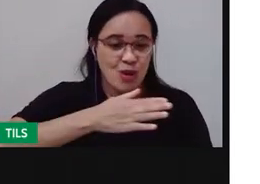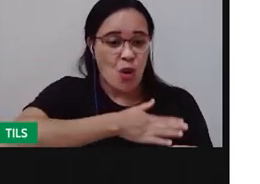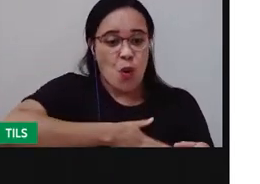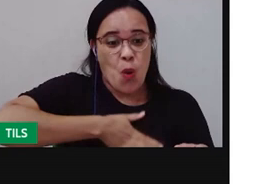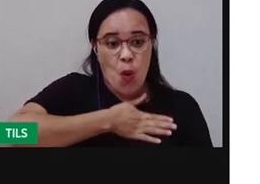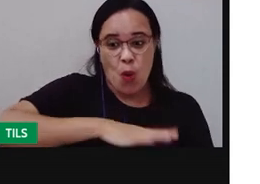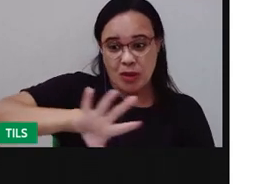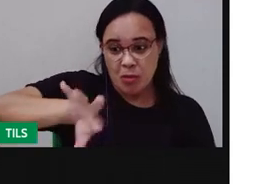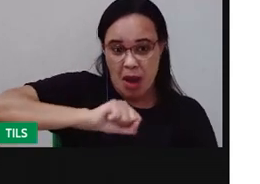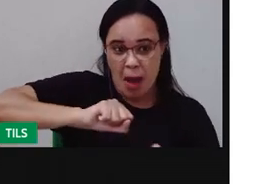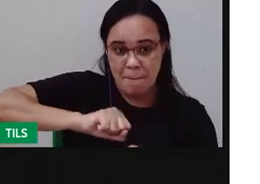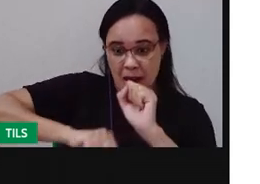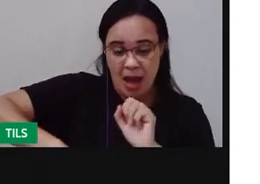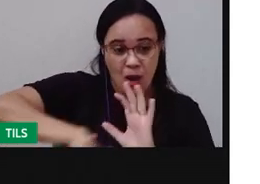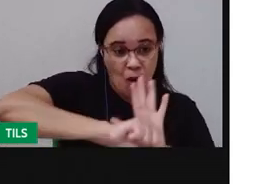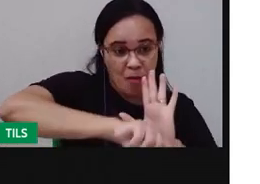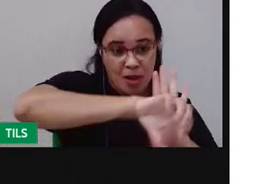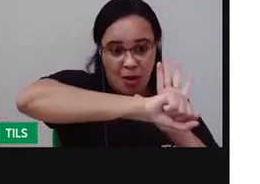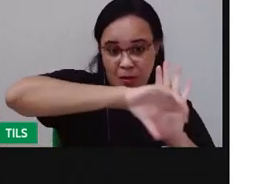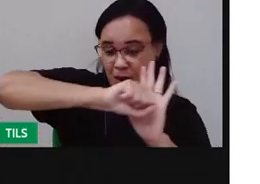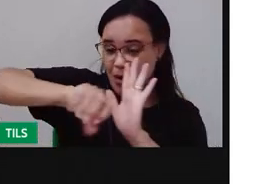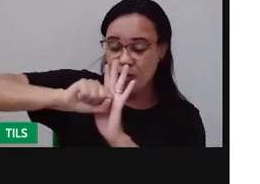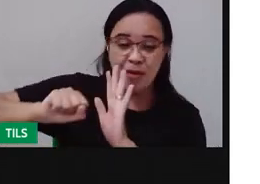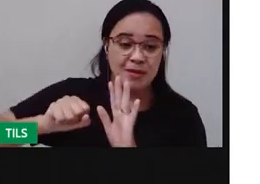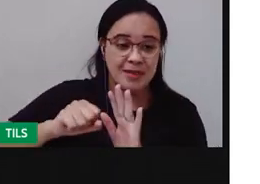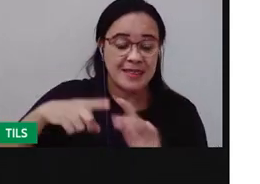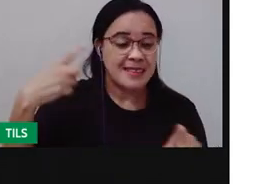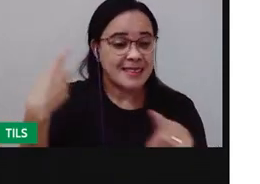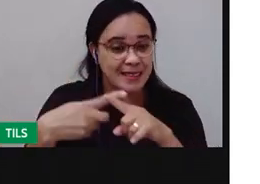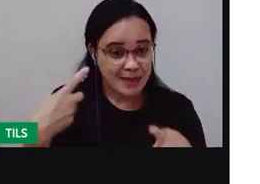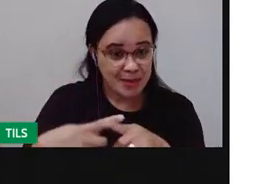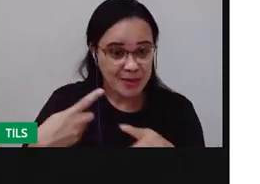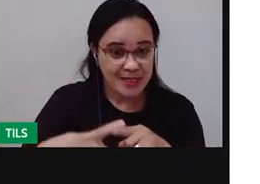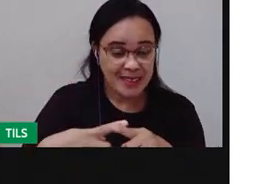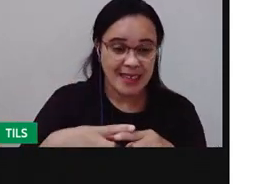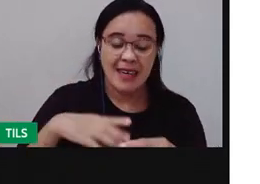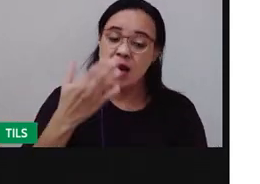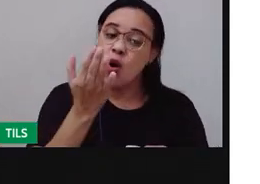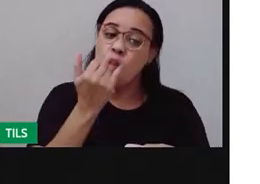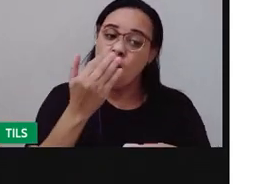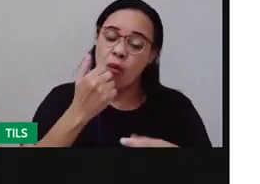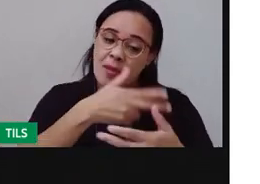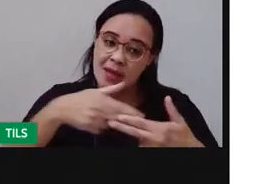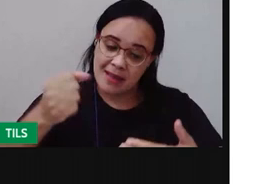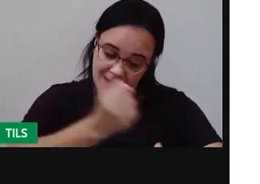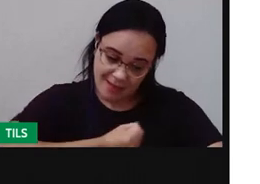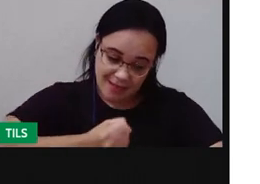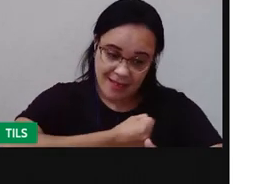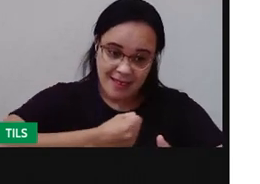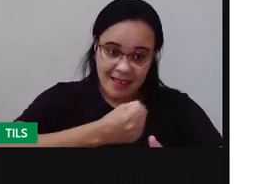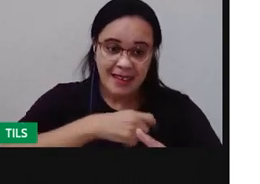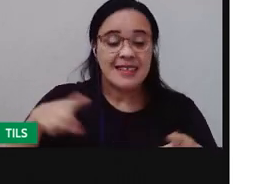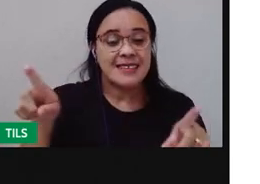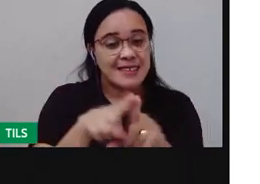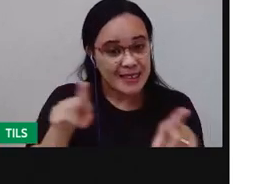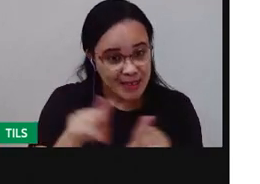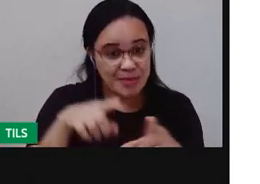como também na culinária. E, por que não, com muitas brincadeiras, ingênuas e sadias?